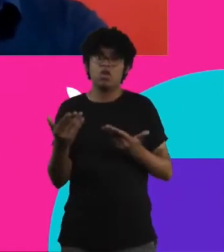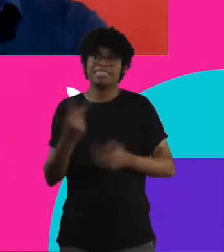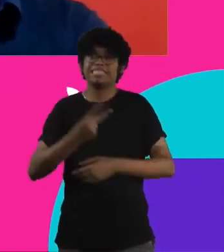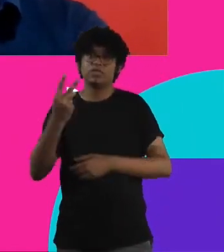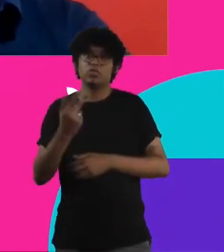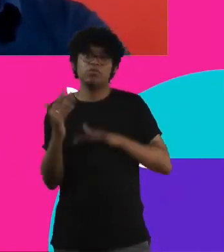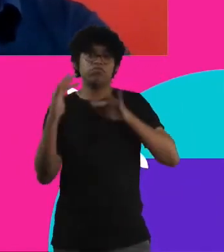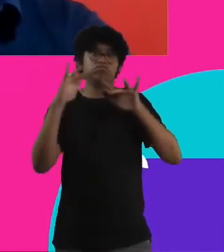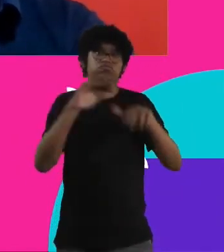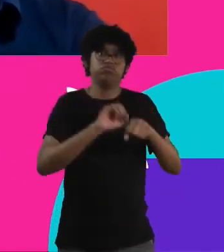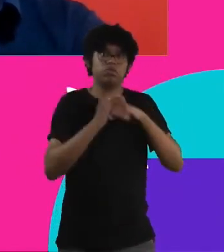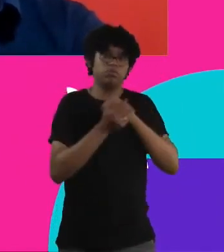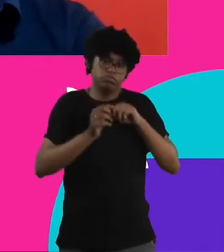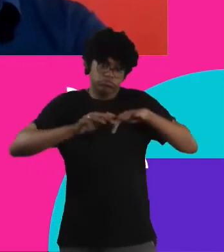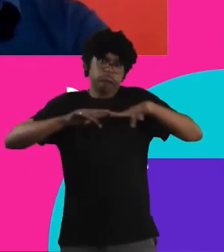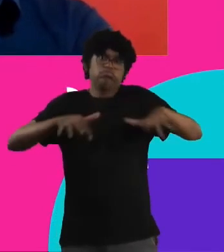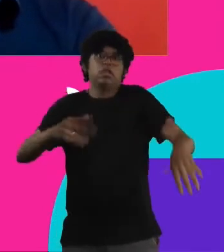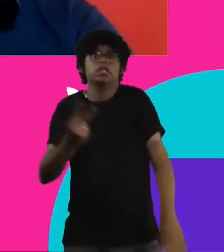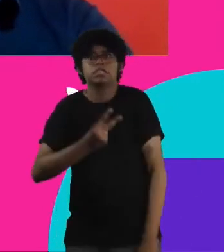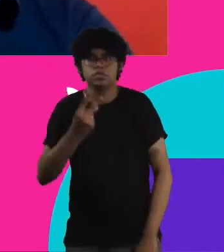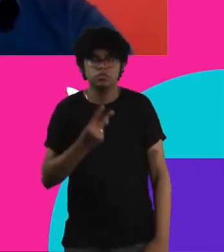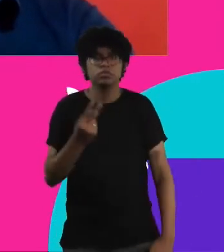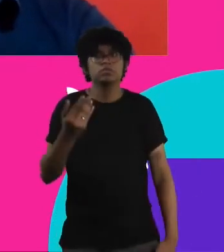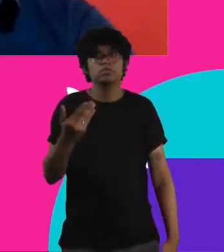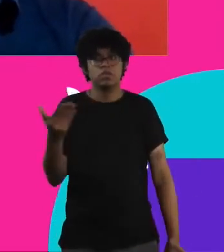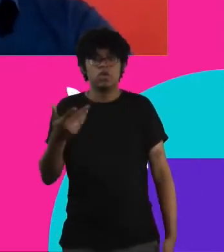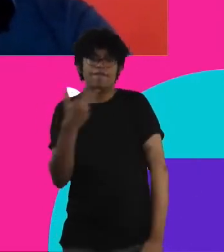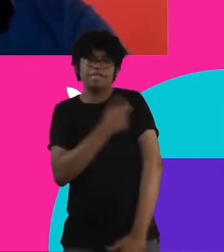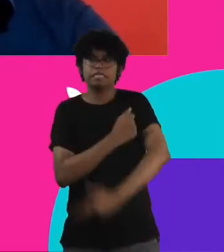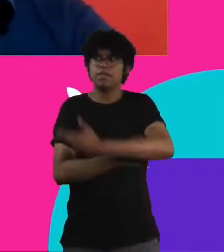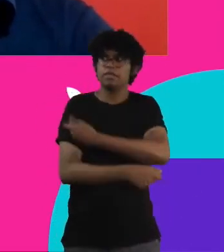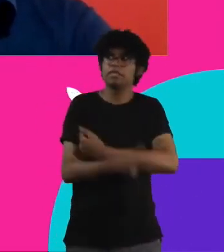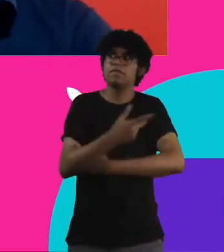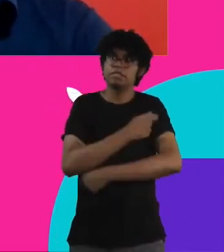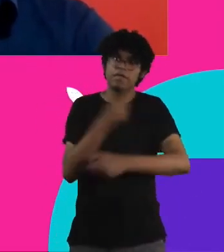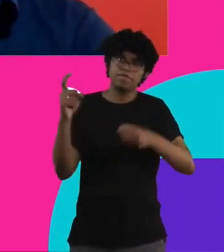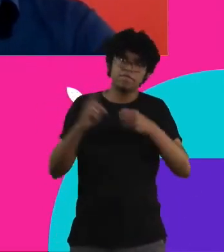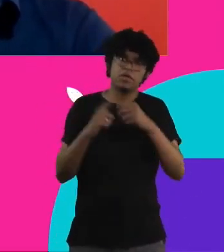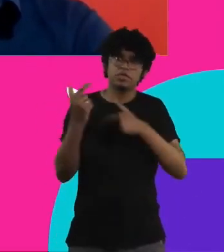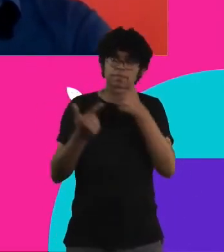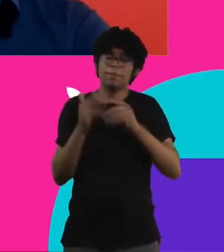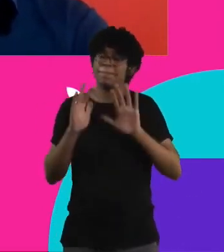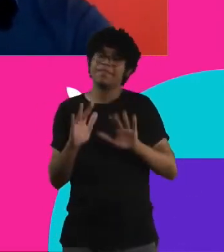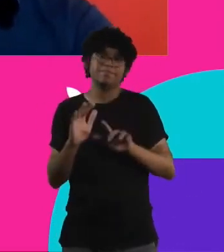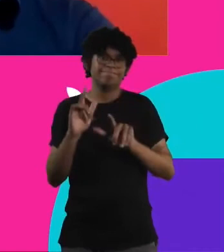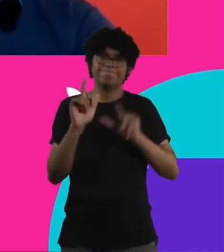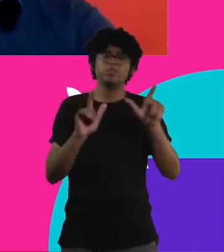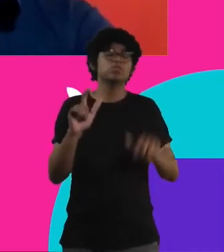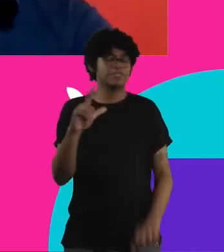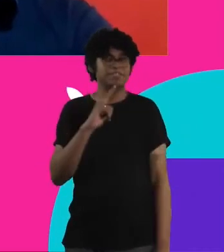vacinadas e estão ganhando mais liberdade para retomar sua vida profissional, mas muita gente sofreu e continua sofrendo,